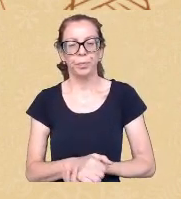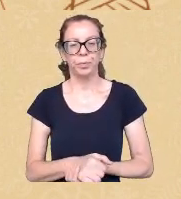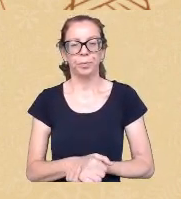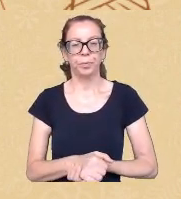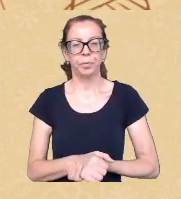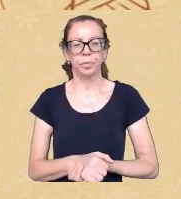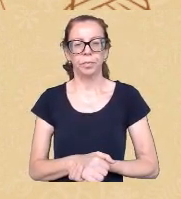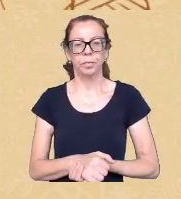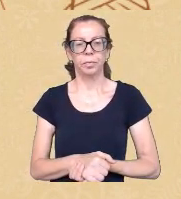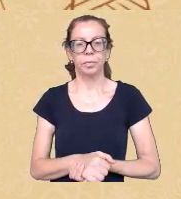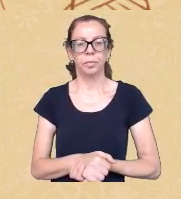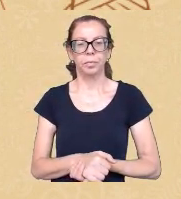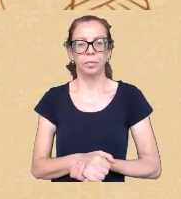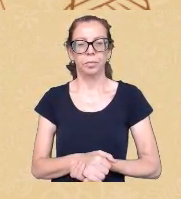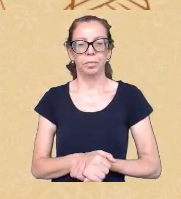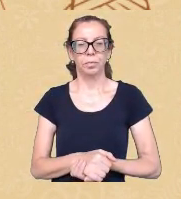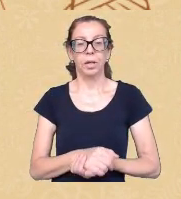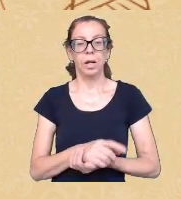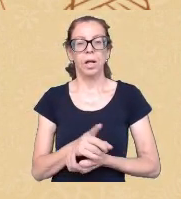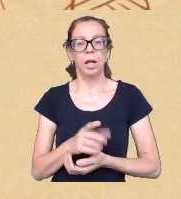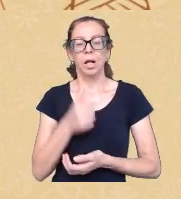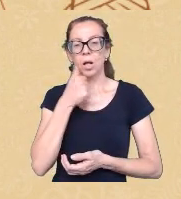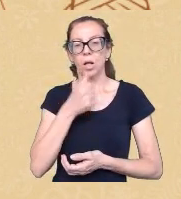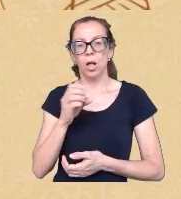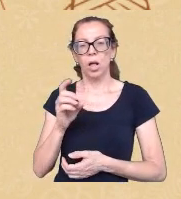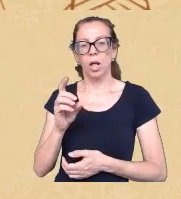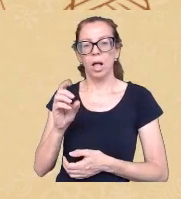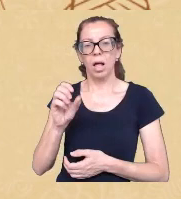essa é a dona Ana povo Pancará